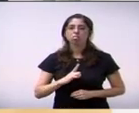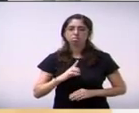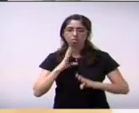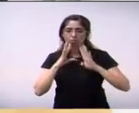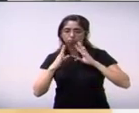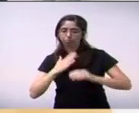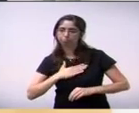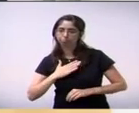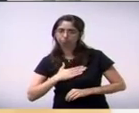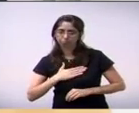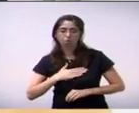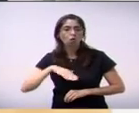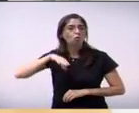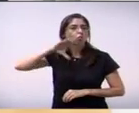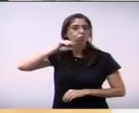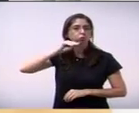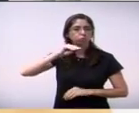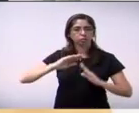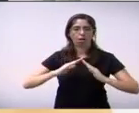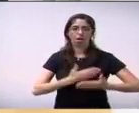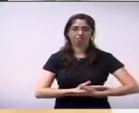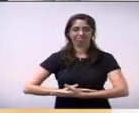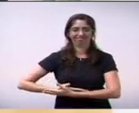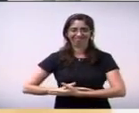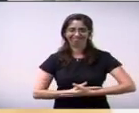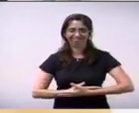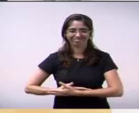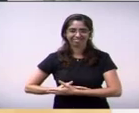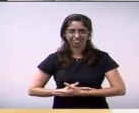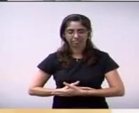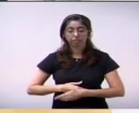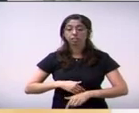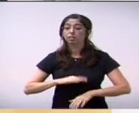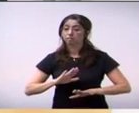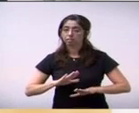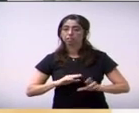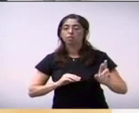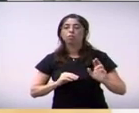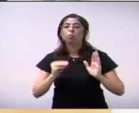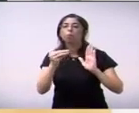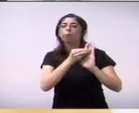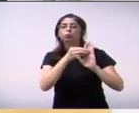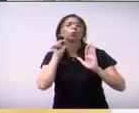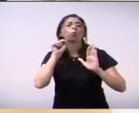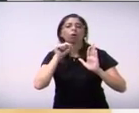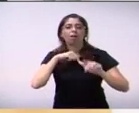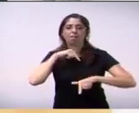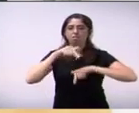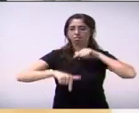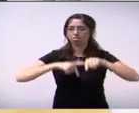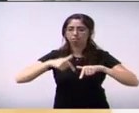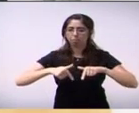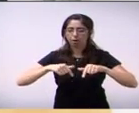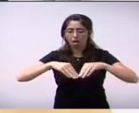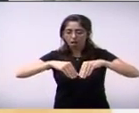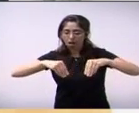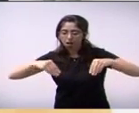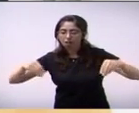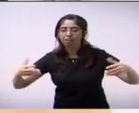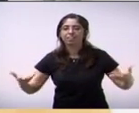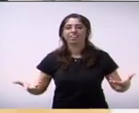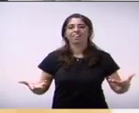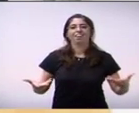uma funcionária da creche palma que ela diz trabalhar com condições de trabalho é outro nível ainda faltam alguns detalhes